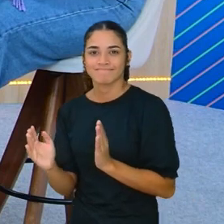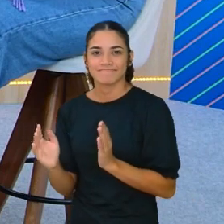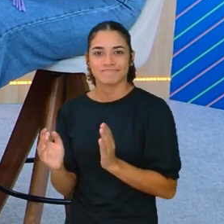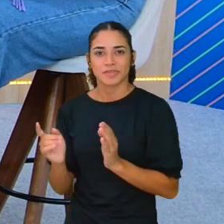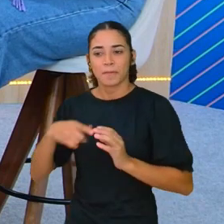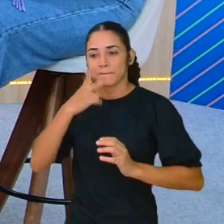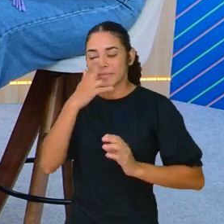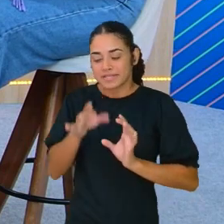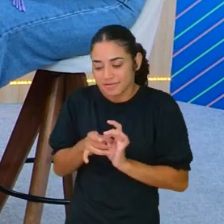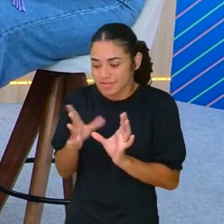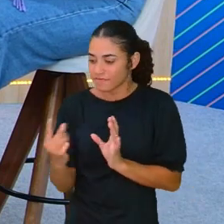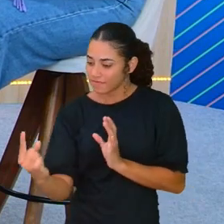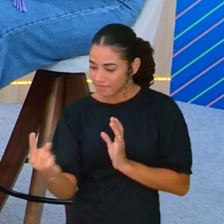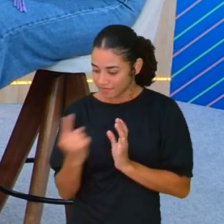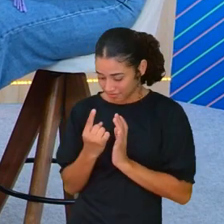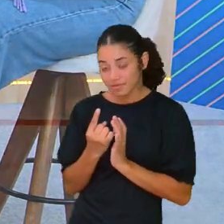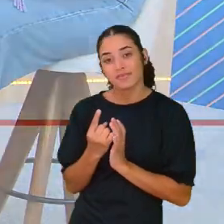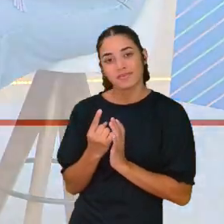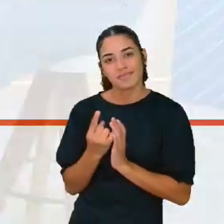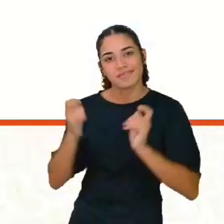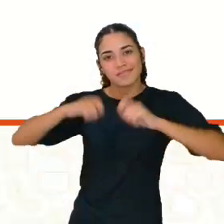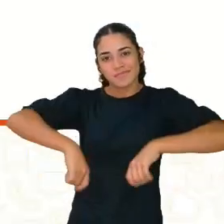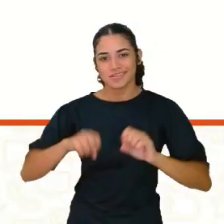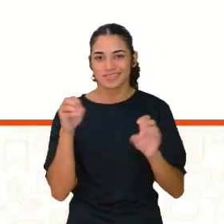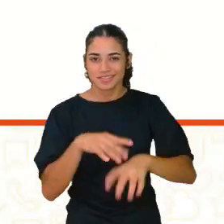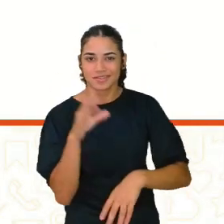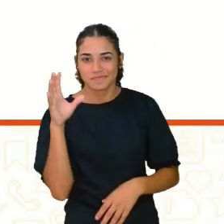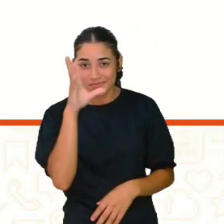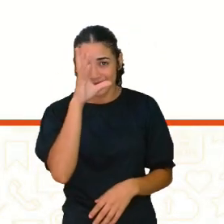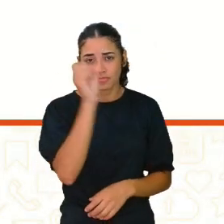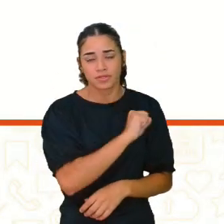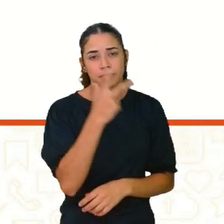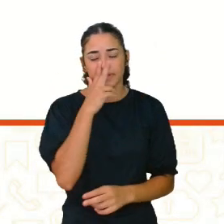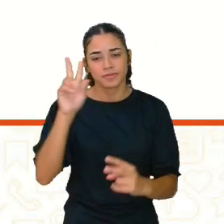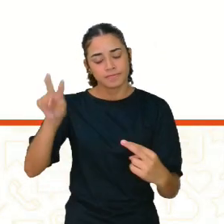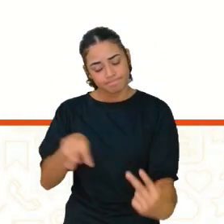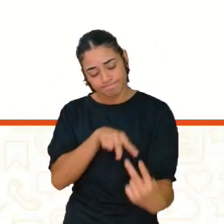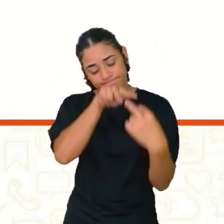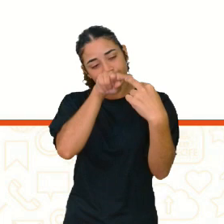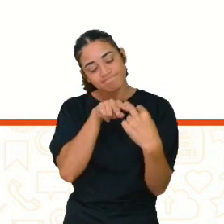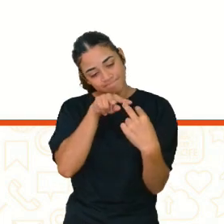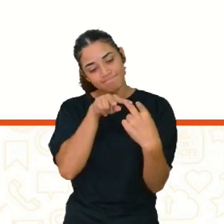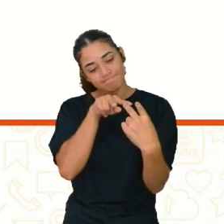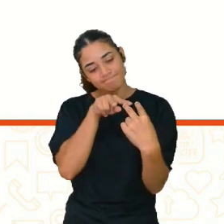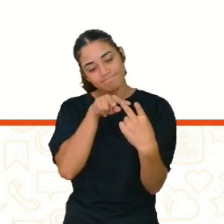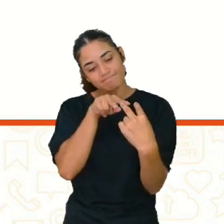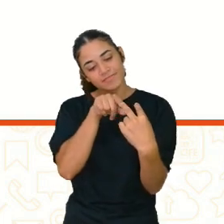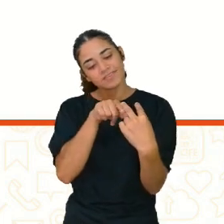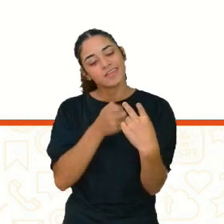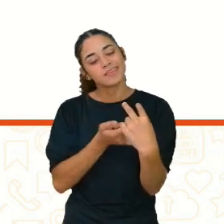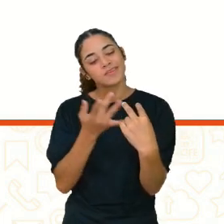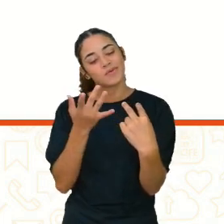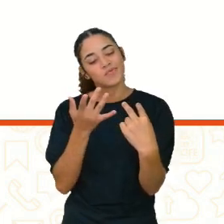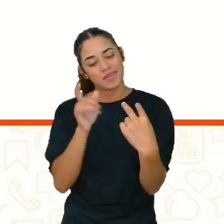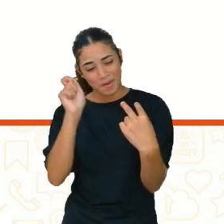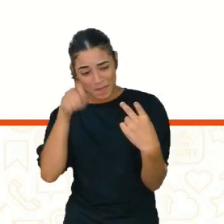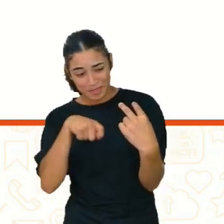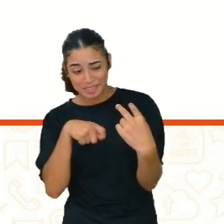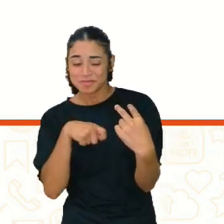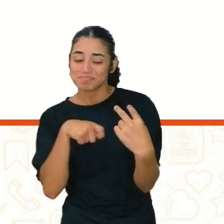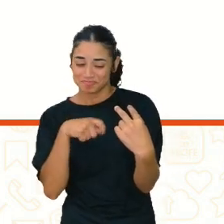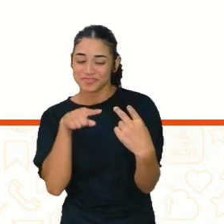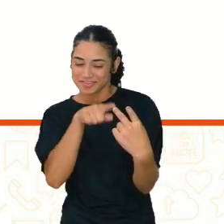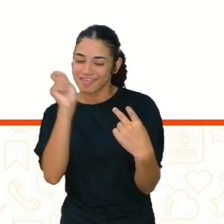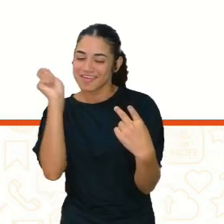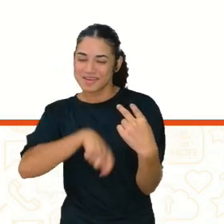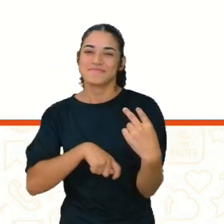abra-se para o aprendizado, olha no olho dele e vê o quanto ele tem. E quando ele consegue